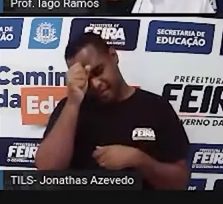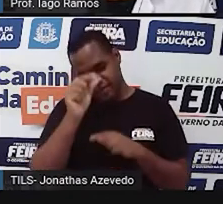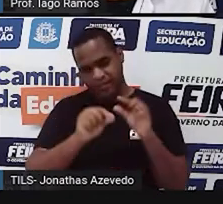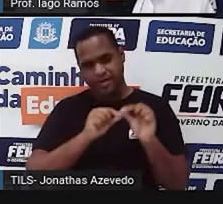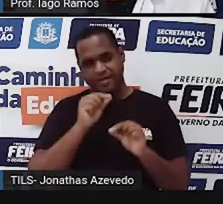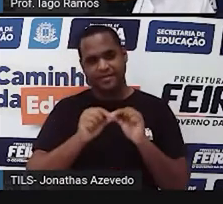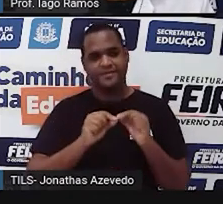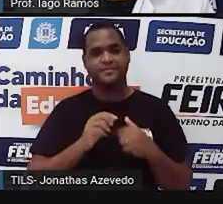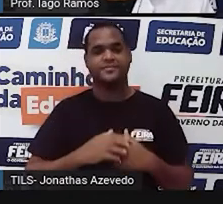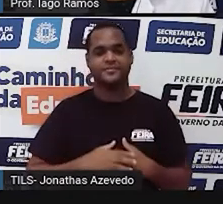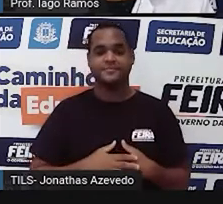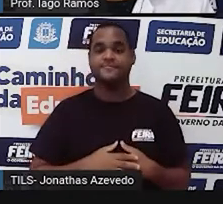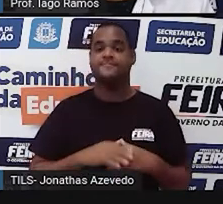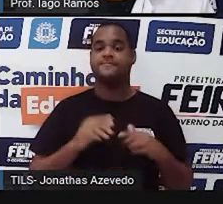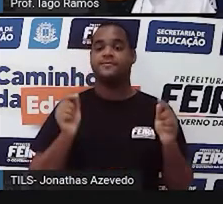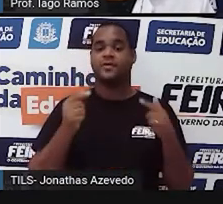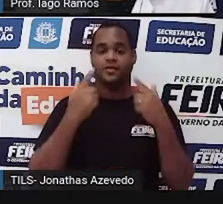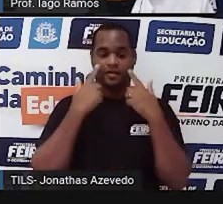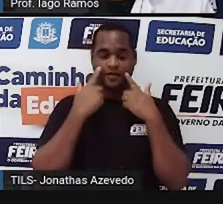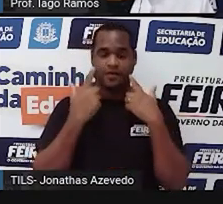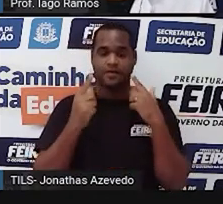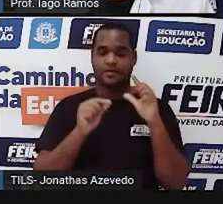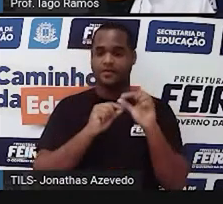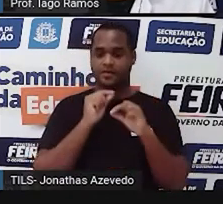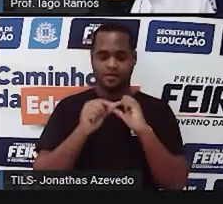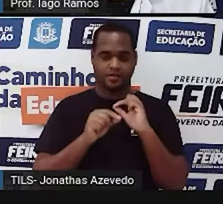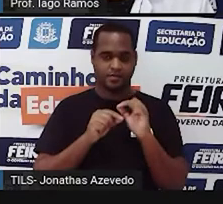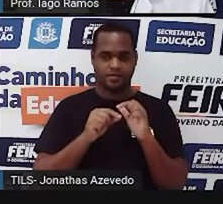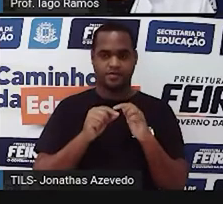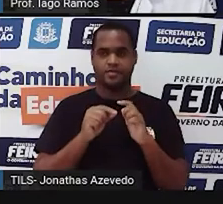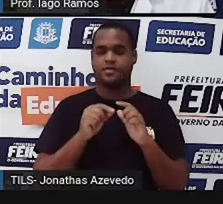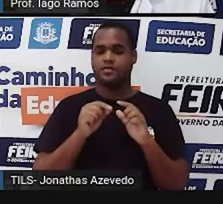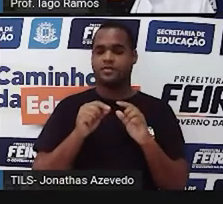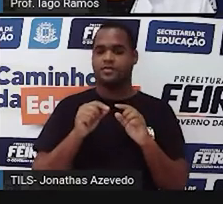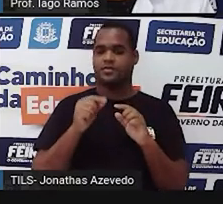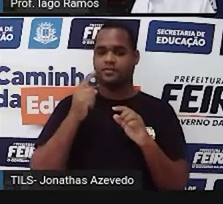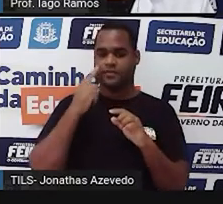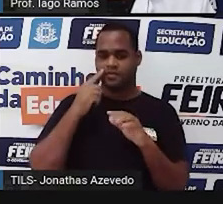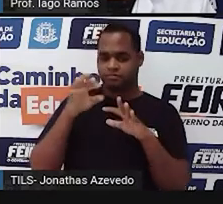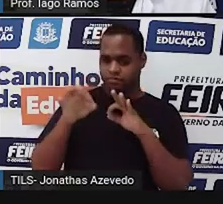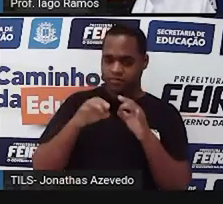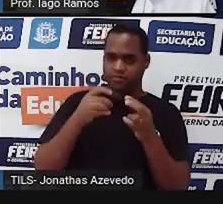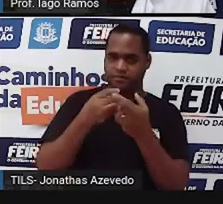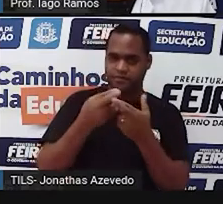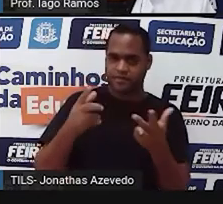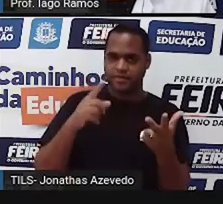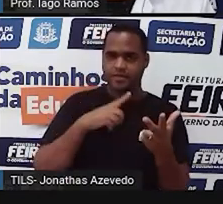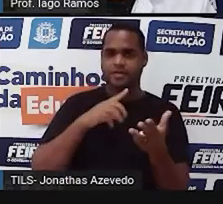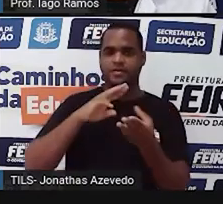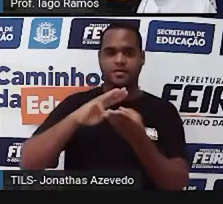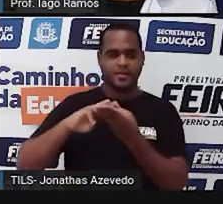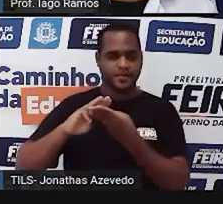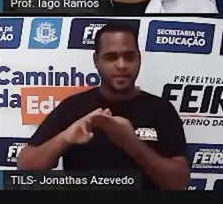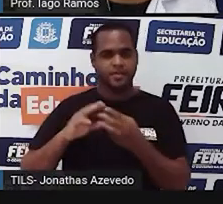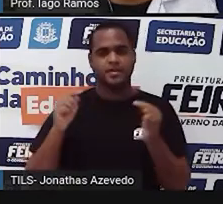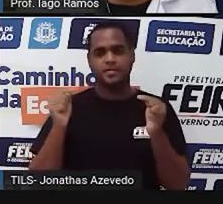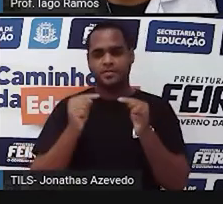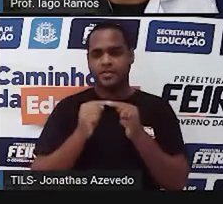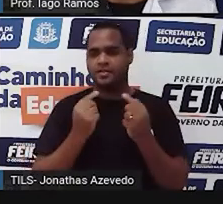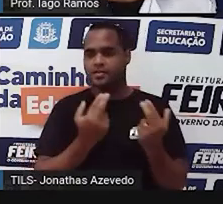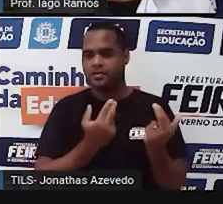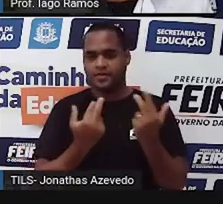Bom, a gente vai ver ali, né? Sentenças matemáticas que envolvem